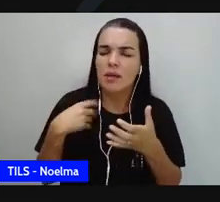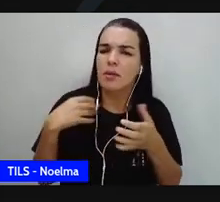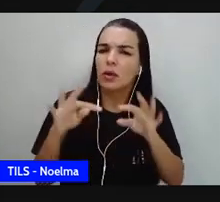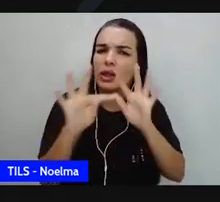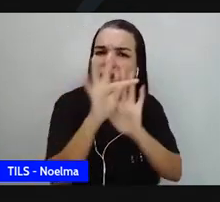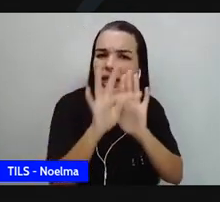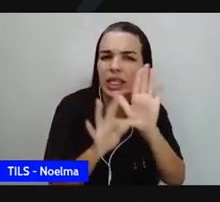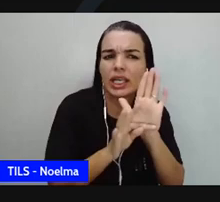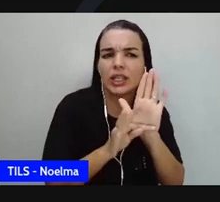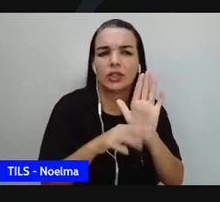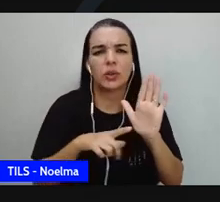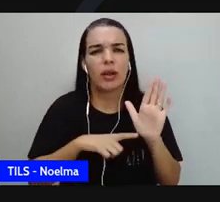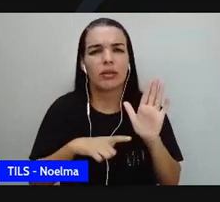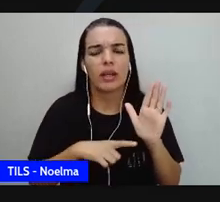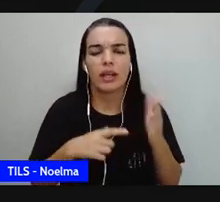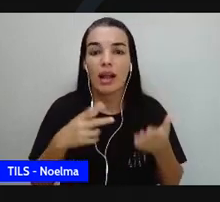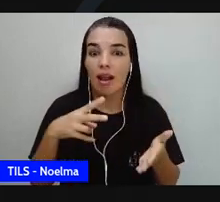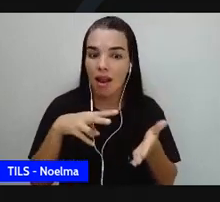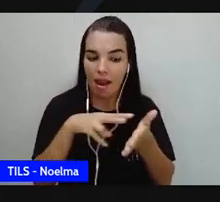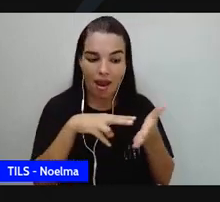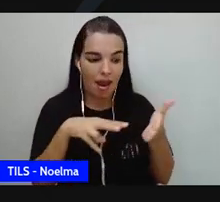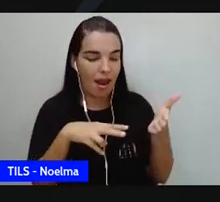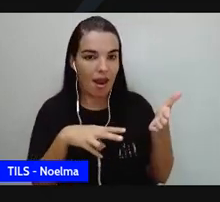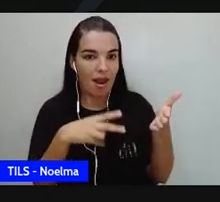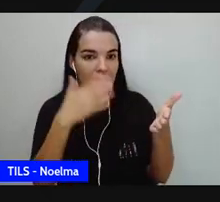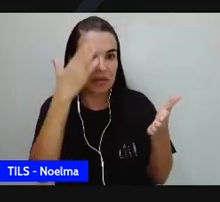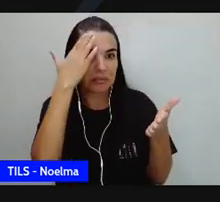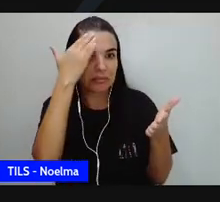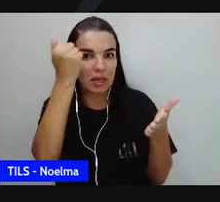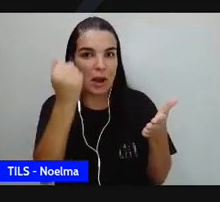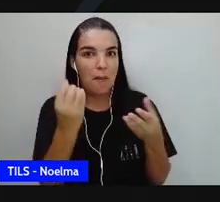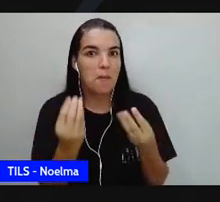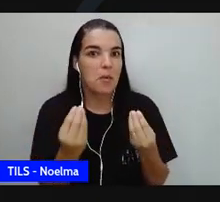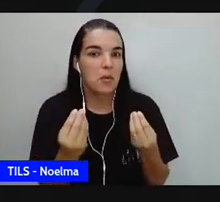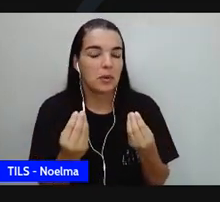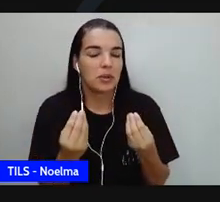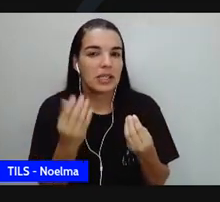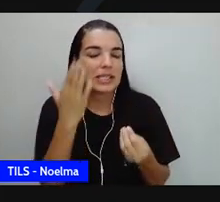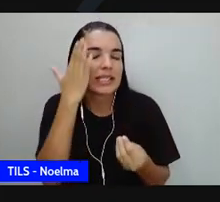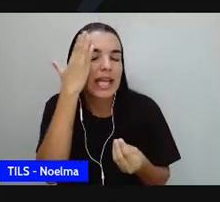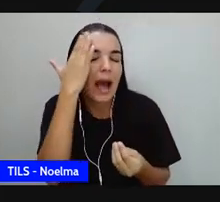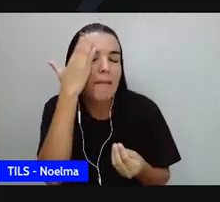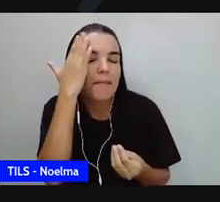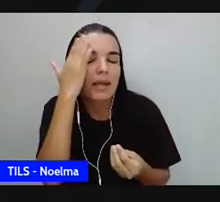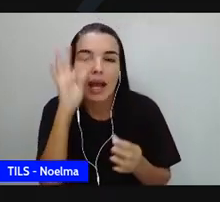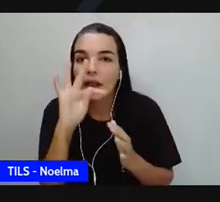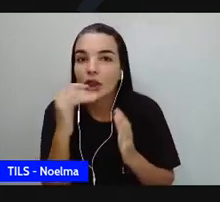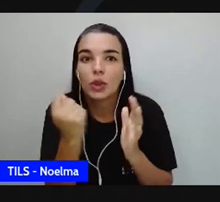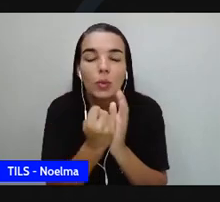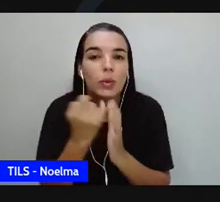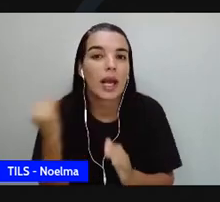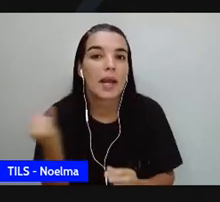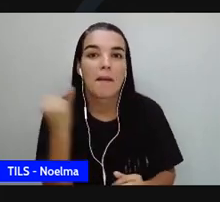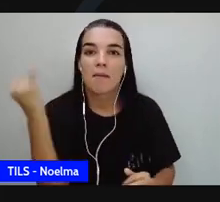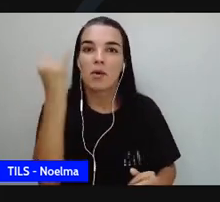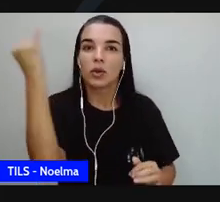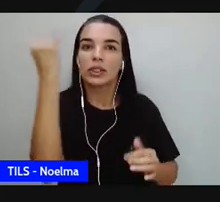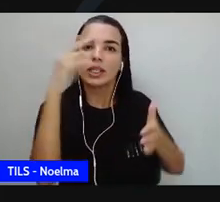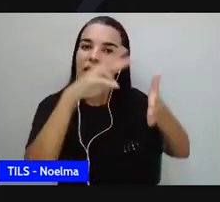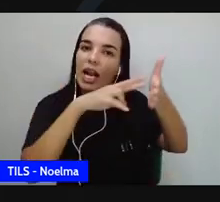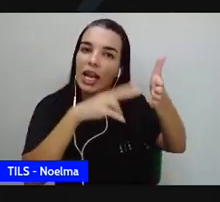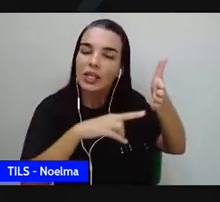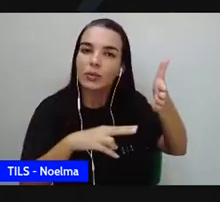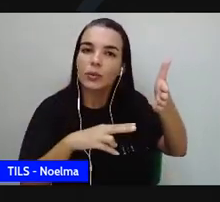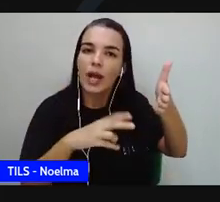textos dela. Ela lia muito e ela buscava, buscava porque ela sabia a importância da leitura, ela